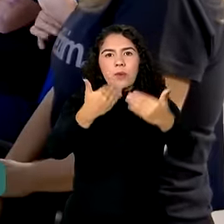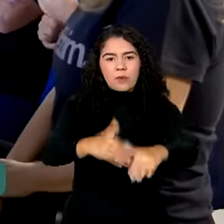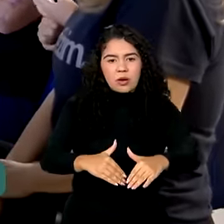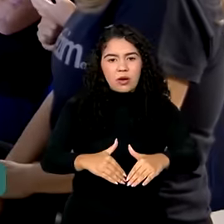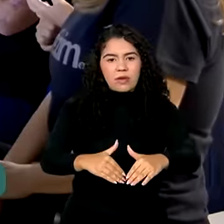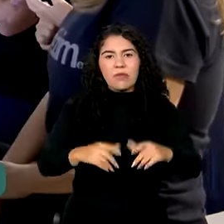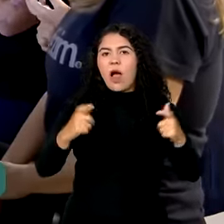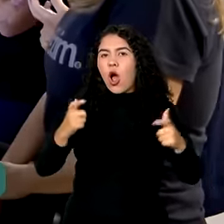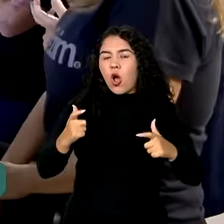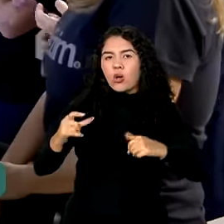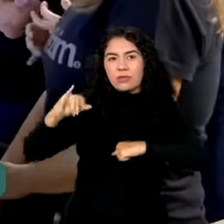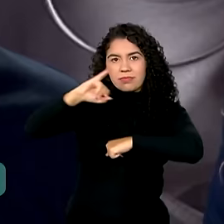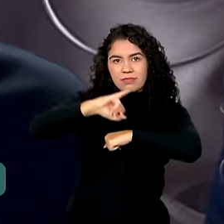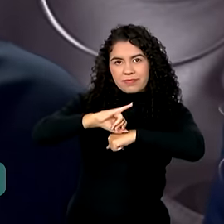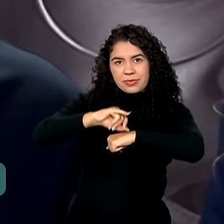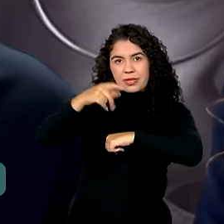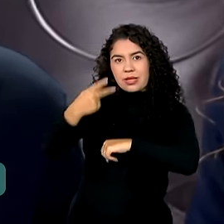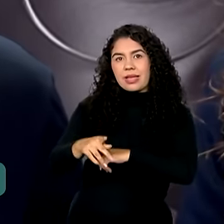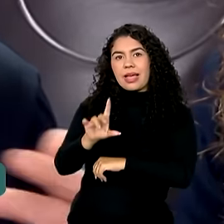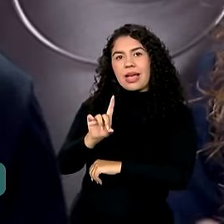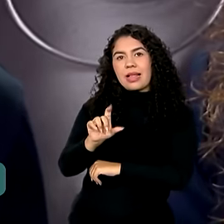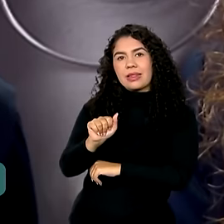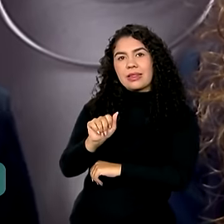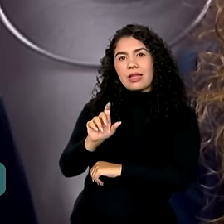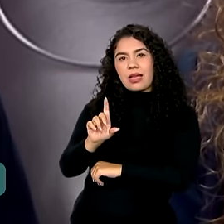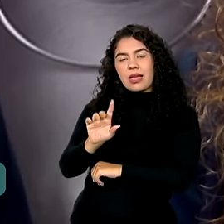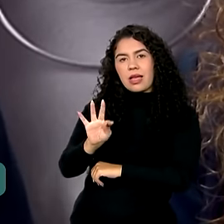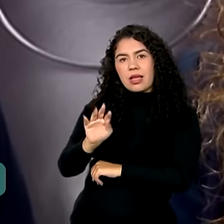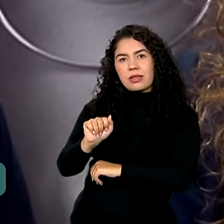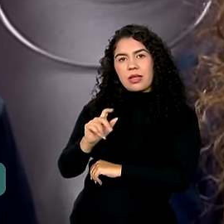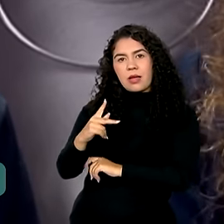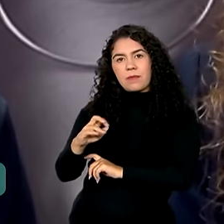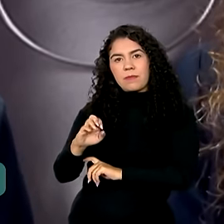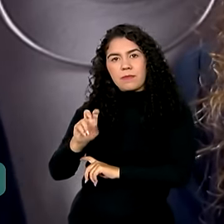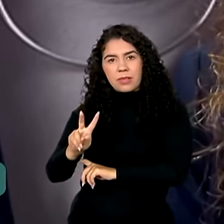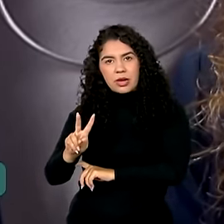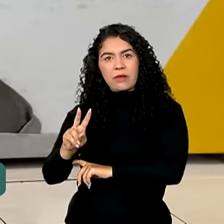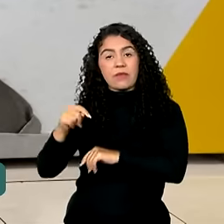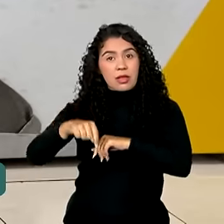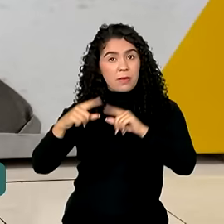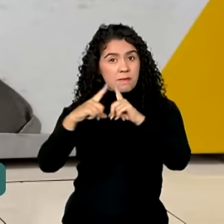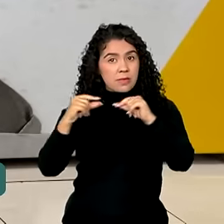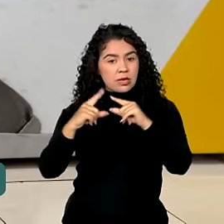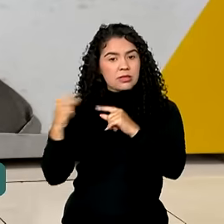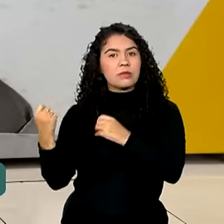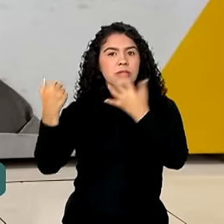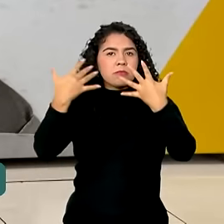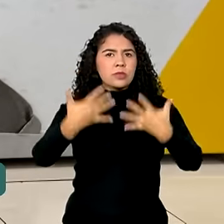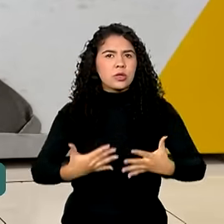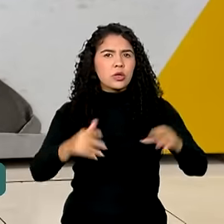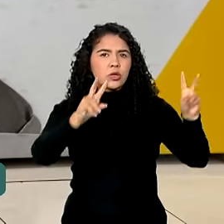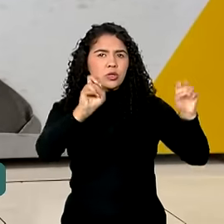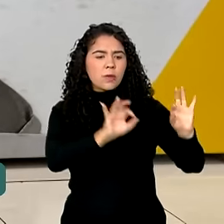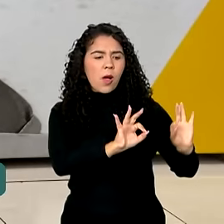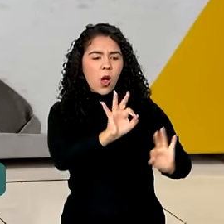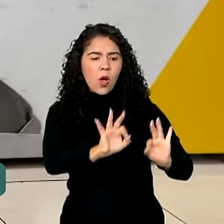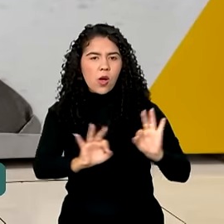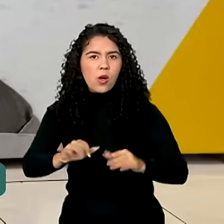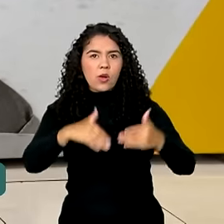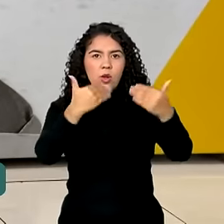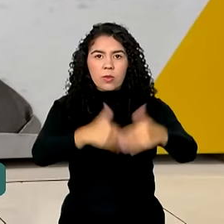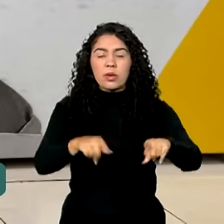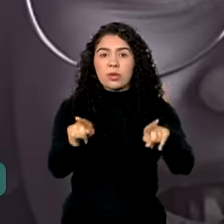Dataprev em Brasília. Ele falou sobre a organização das provas e destacou a importância da